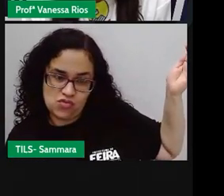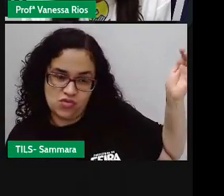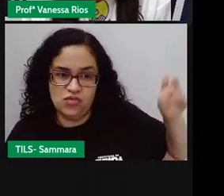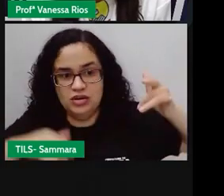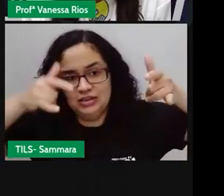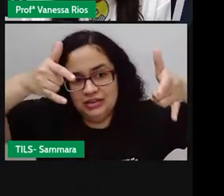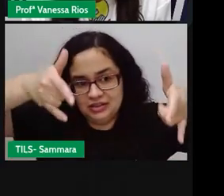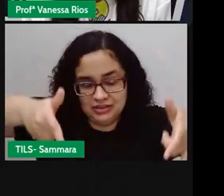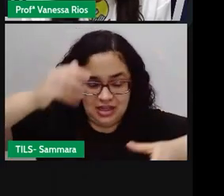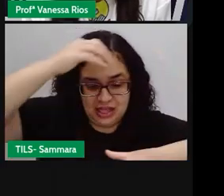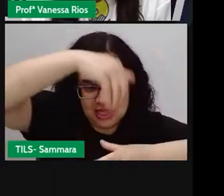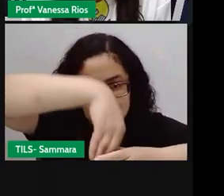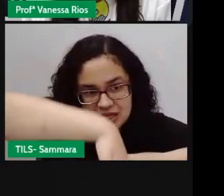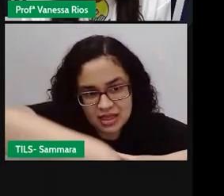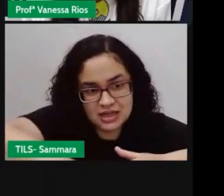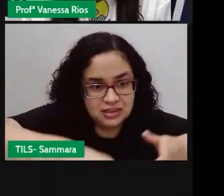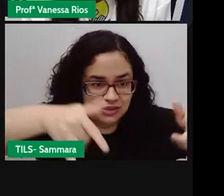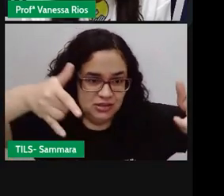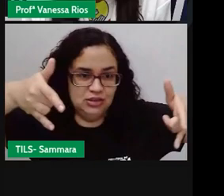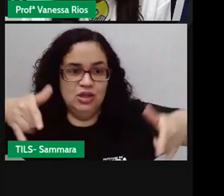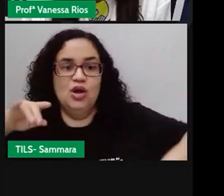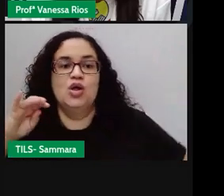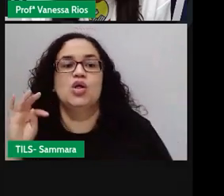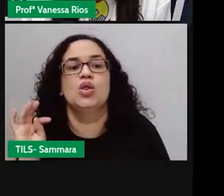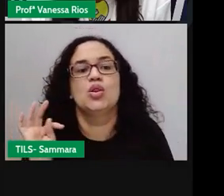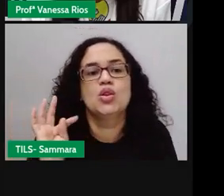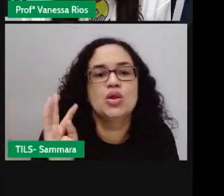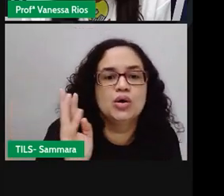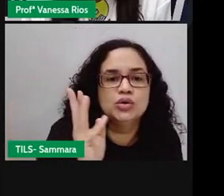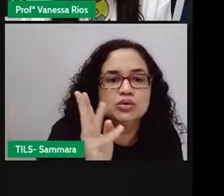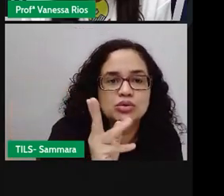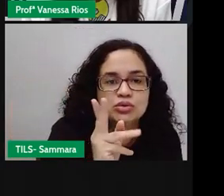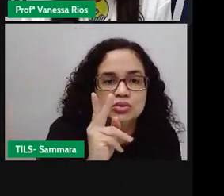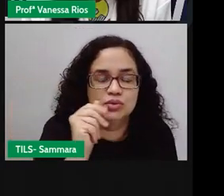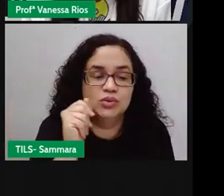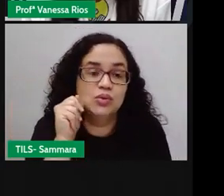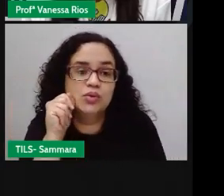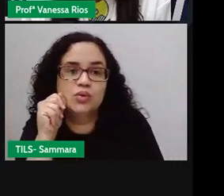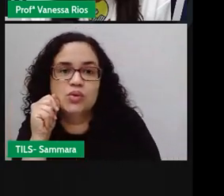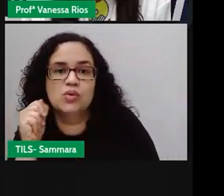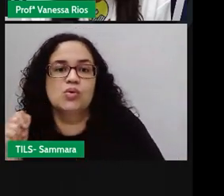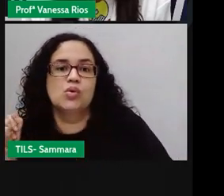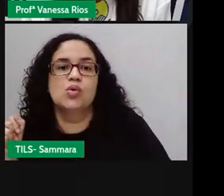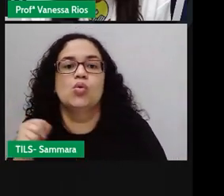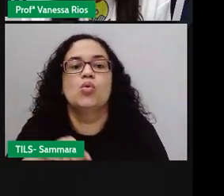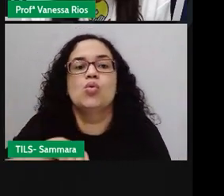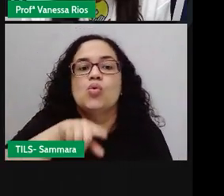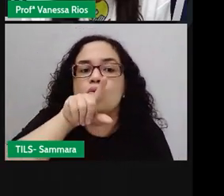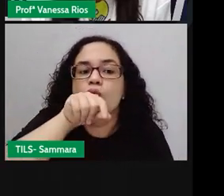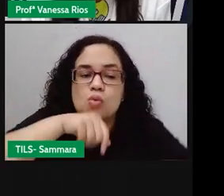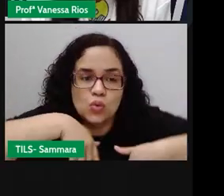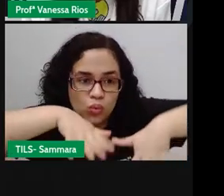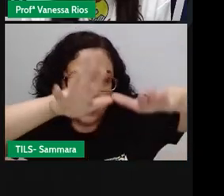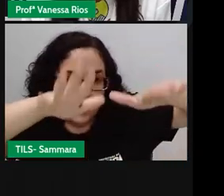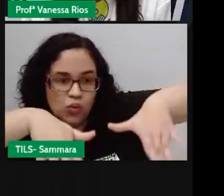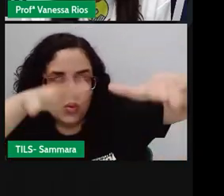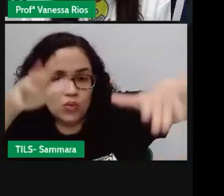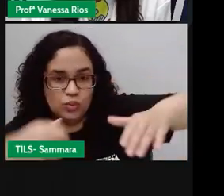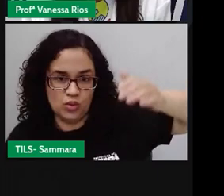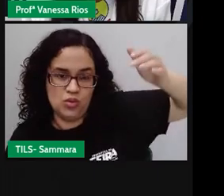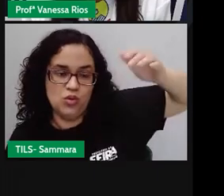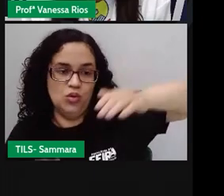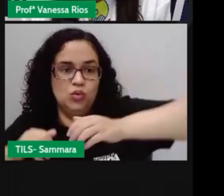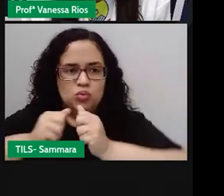da cama, meteu-se dentro, encolhendo-se todo. O urubu, mais tarde, pegou a viola, amarrou-a